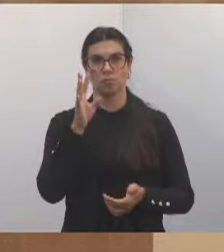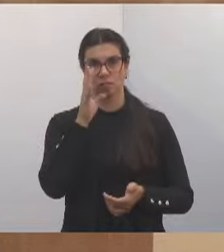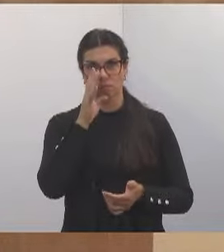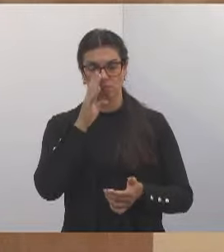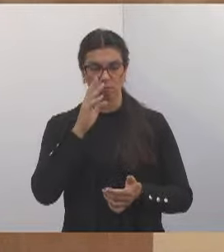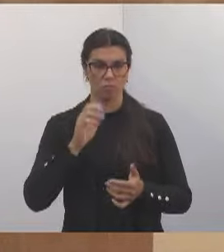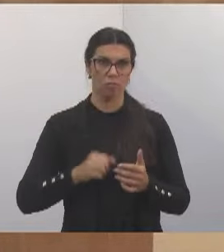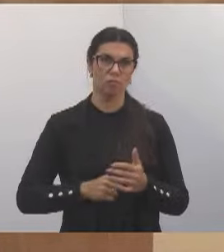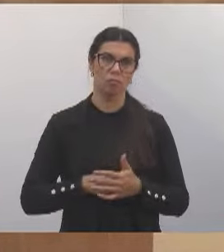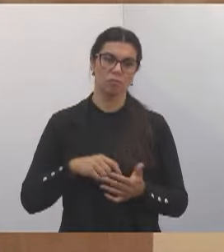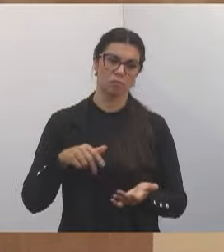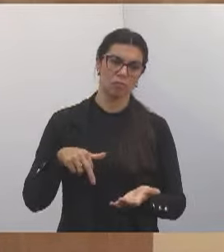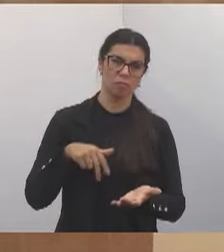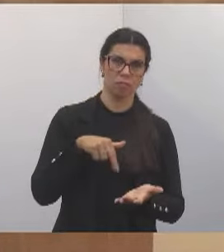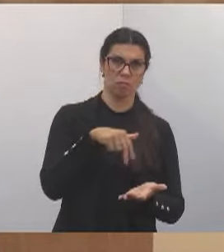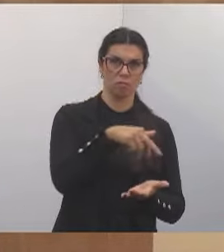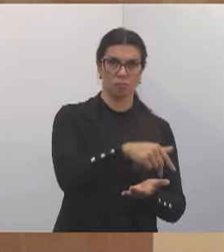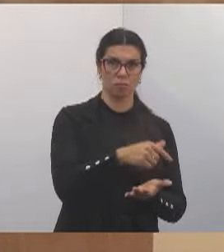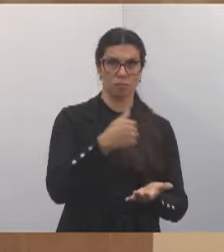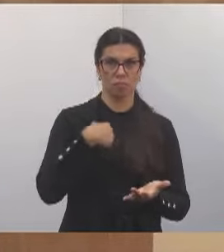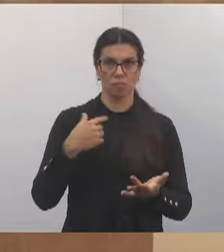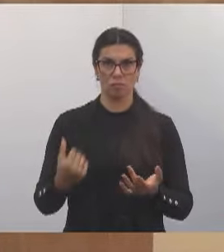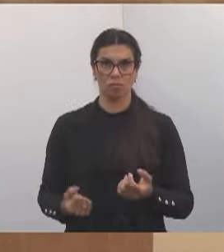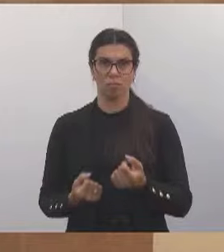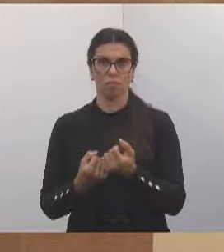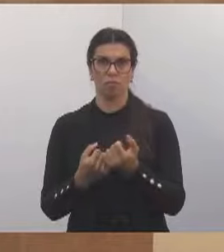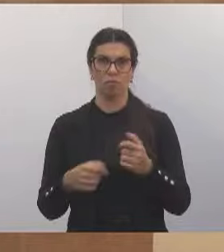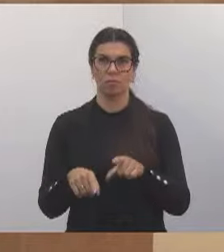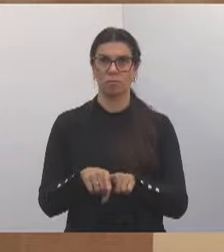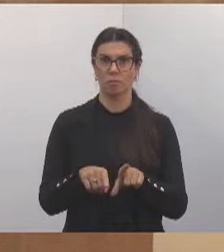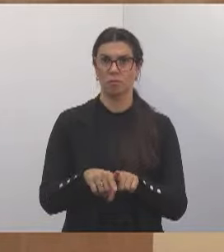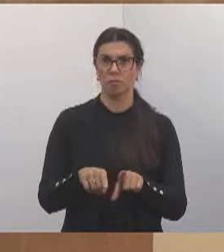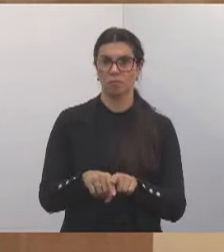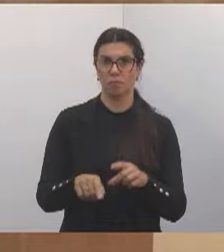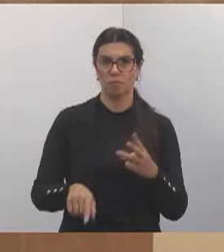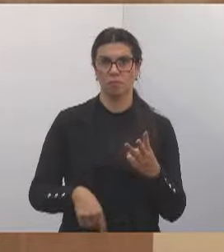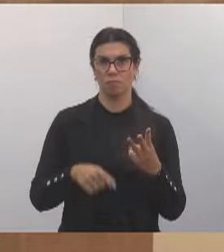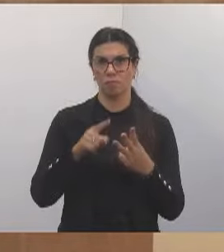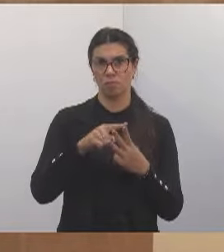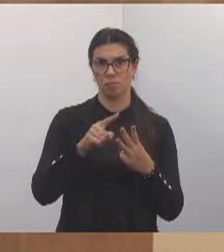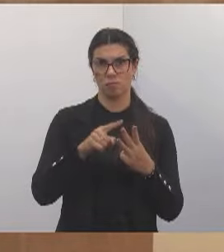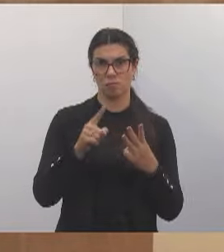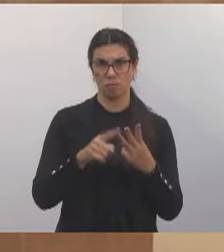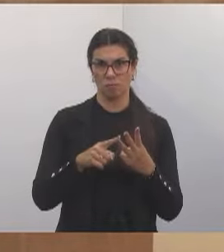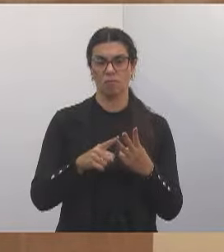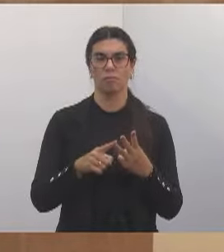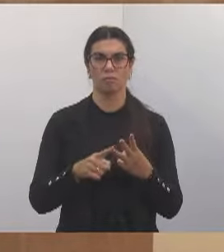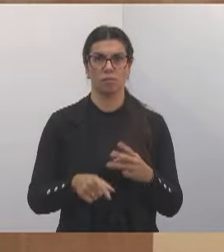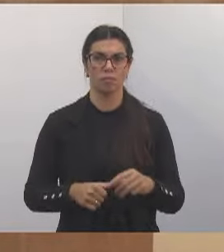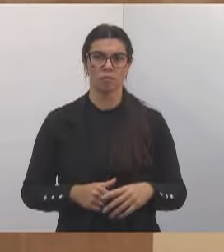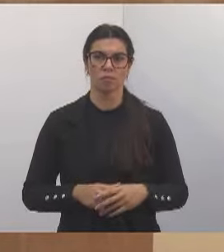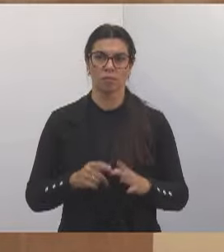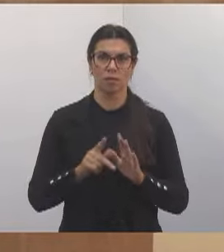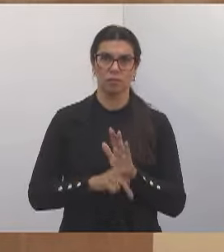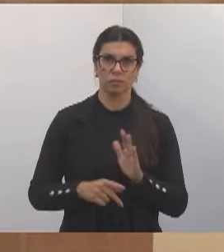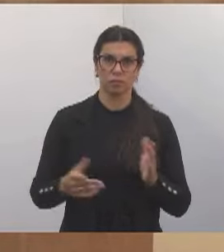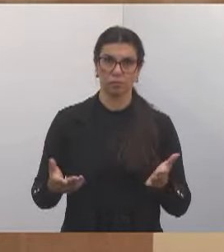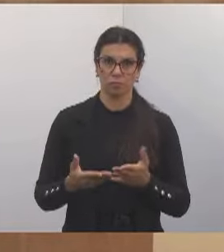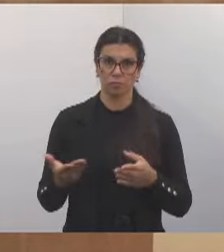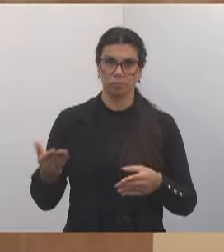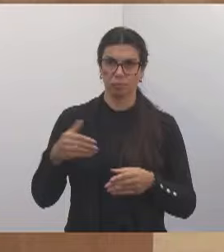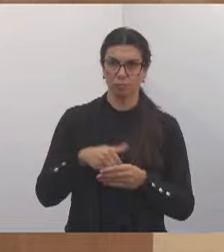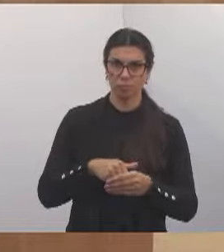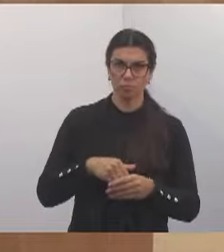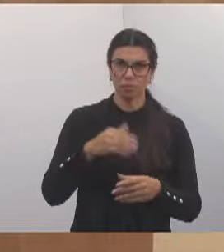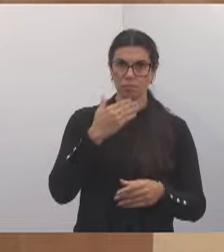caminhar. Então, conte comigo também. Foi um dos projetos que nós aprovamos hoje aqui nesta casa. Agora eu vou pedir aos